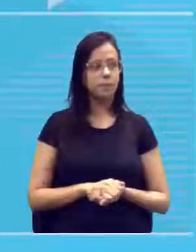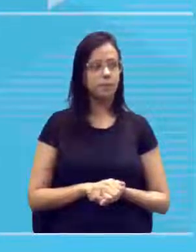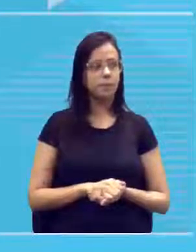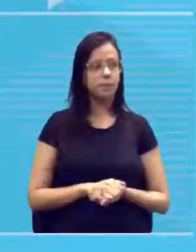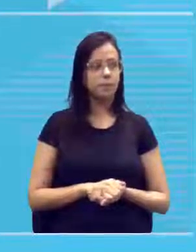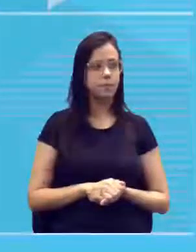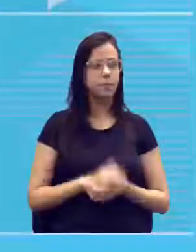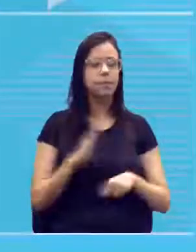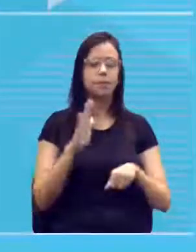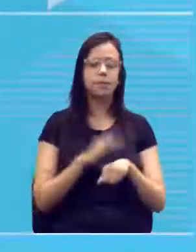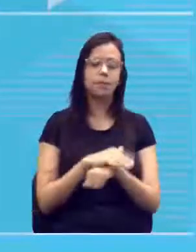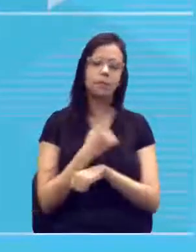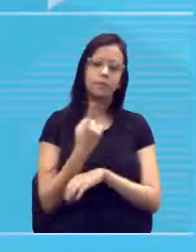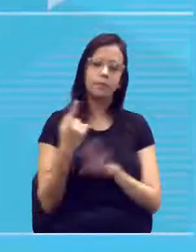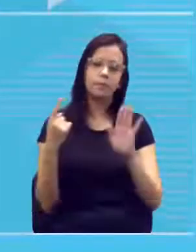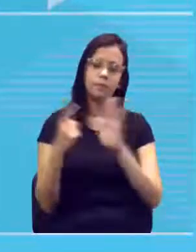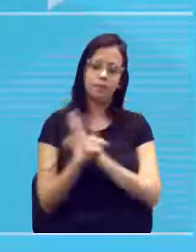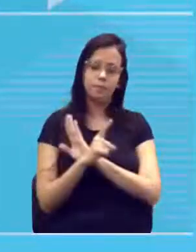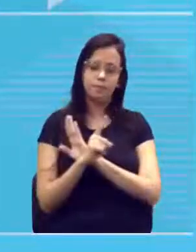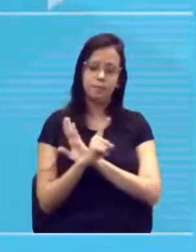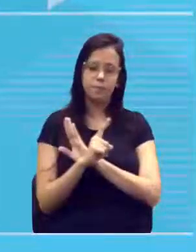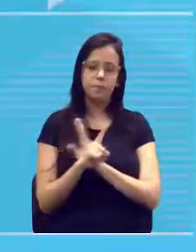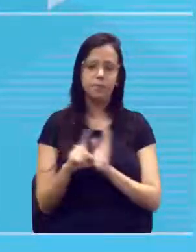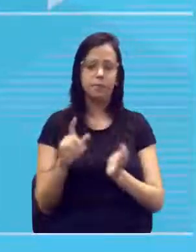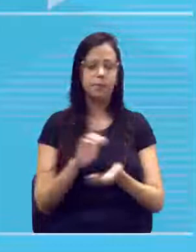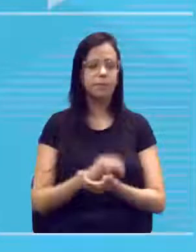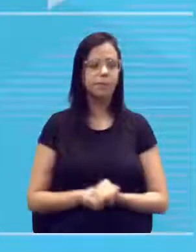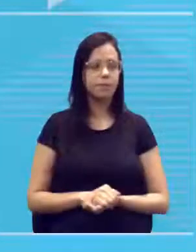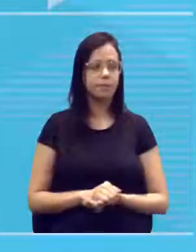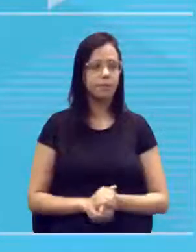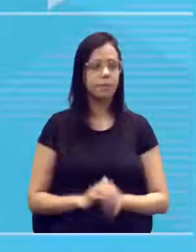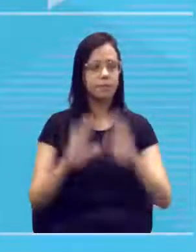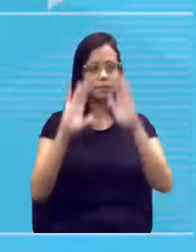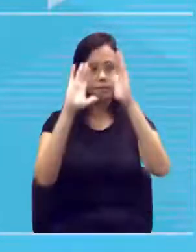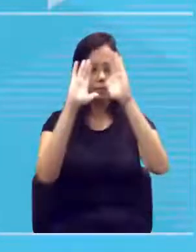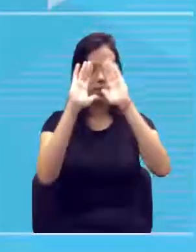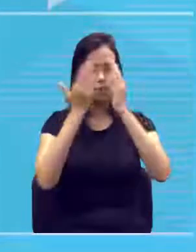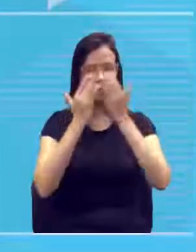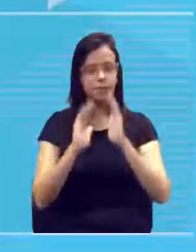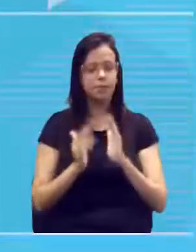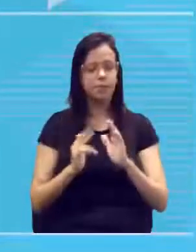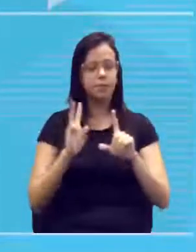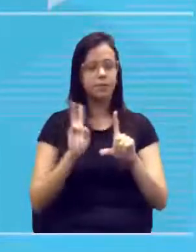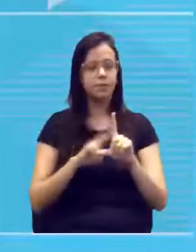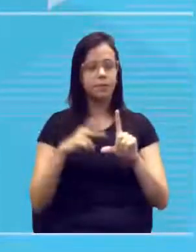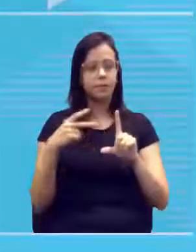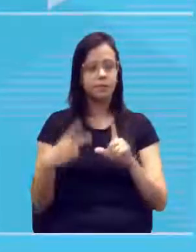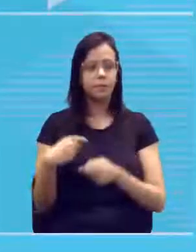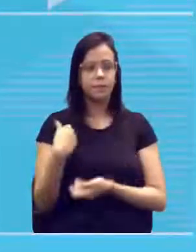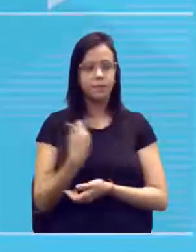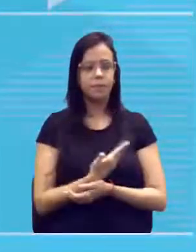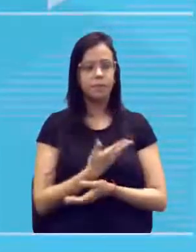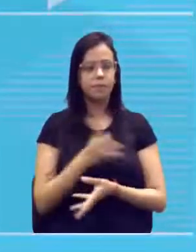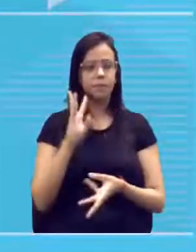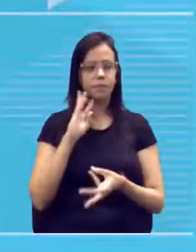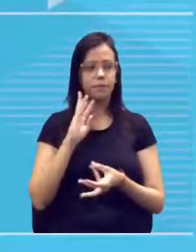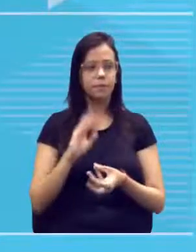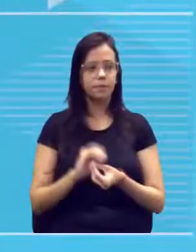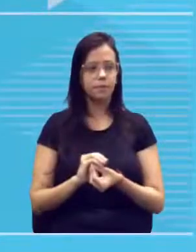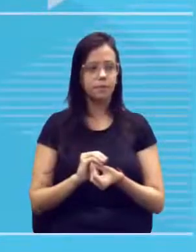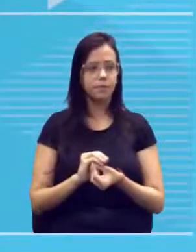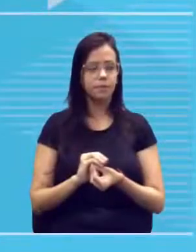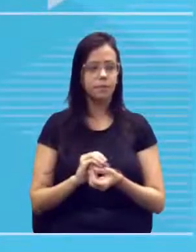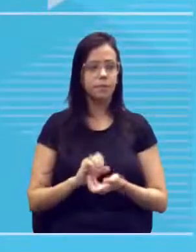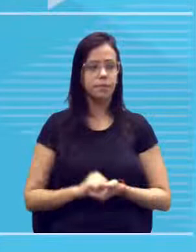Mais uma questãozinha aqui pra gente, tá? Analisando o heredograma a seguir, conclui-se